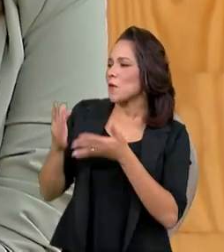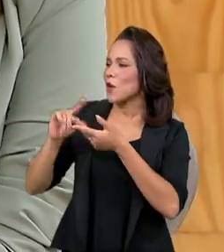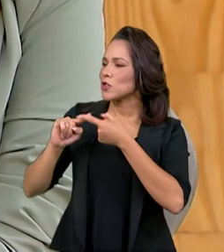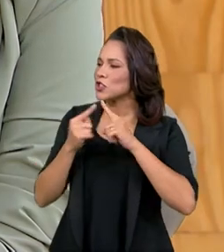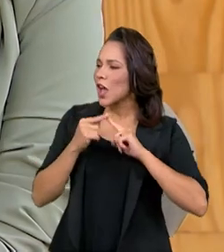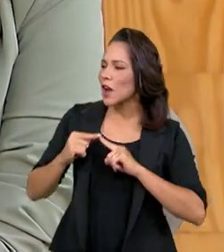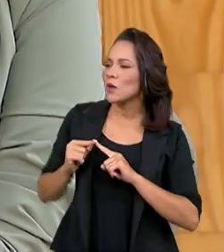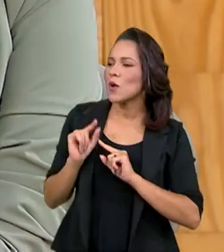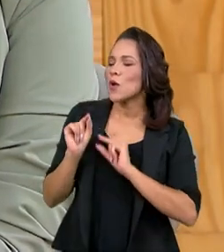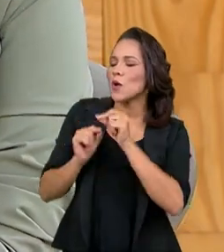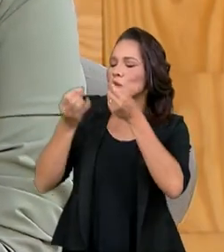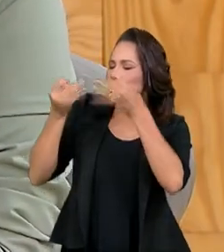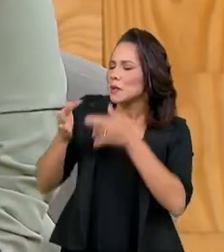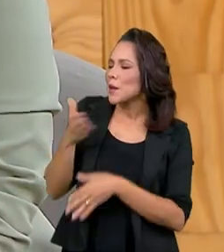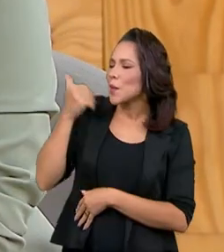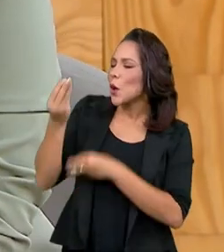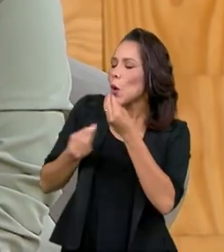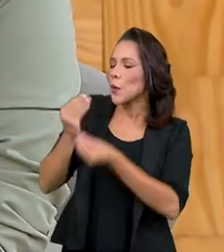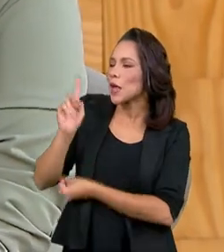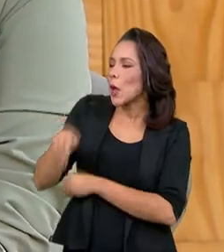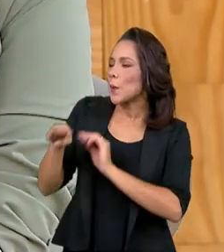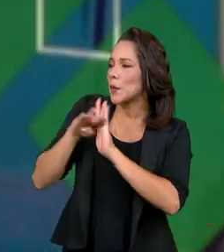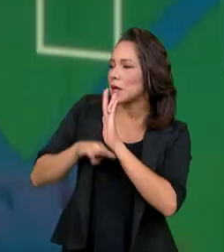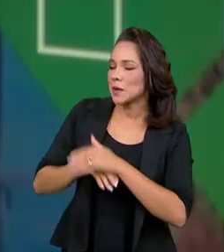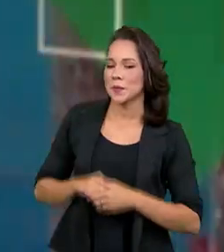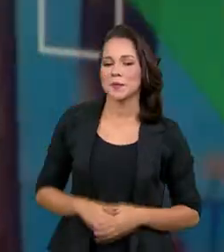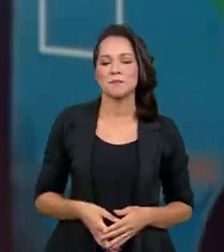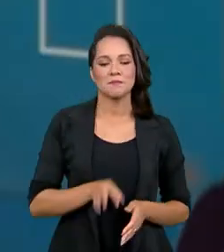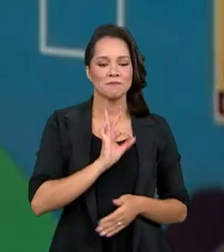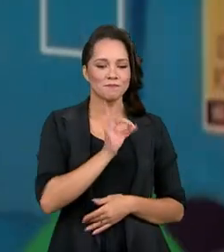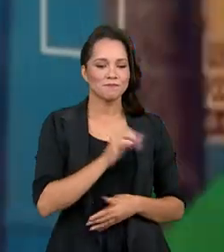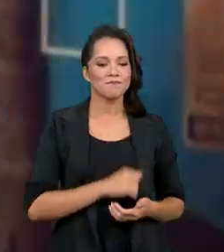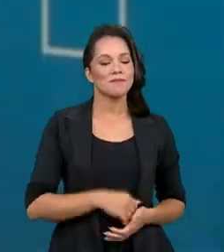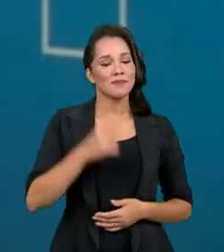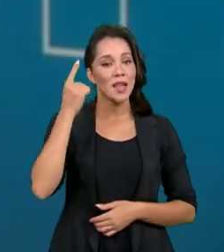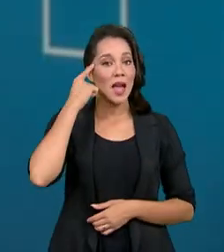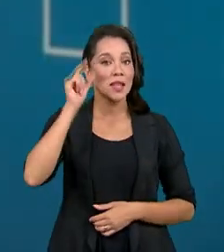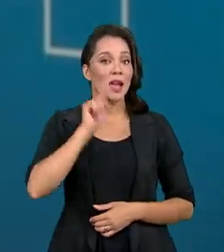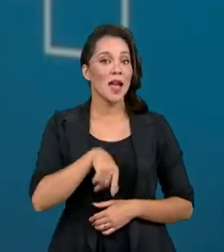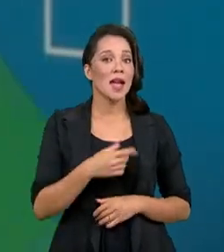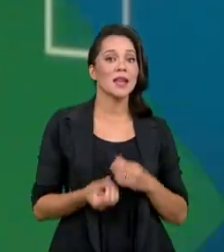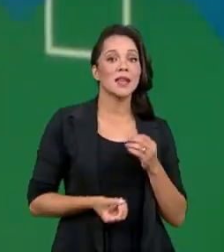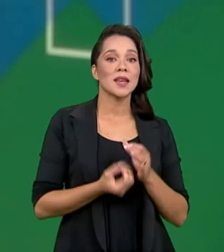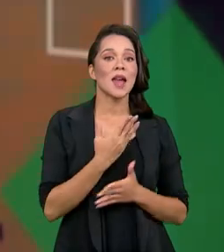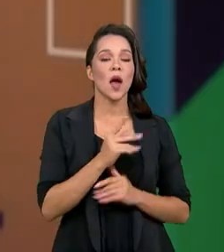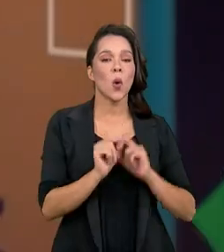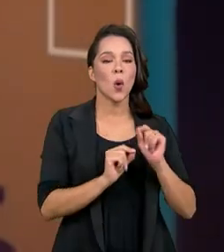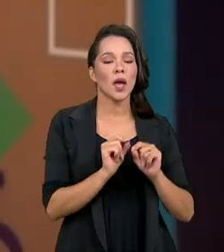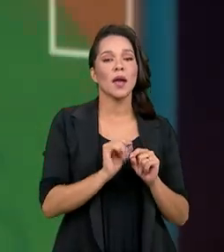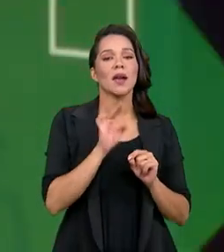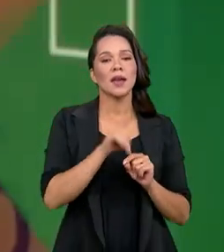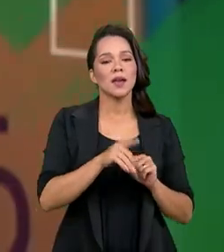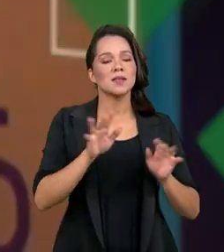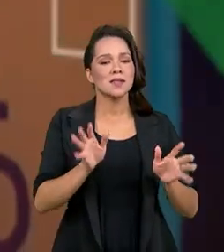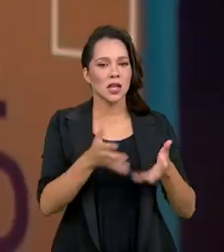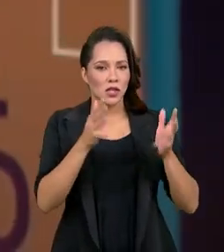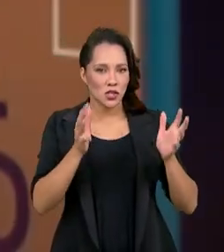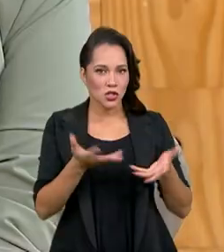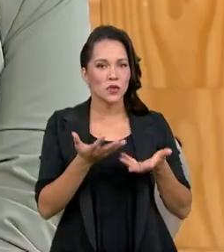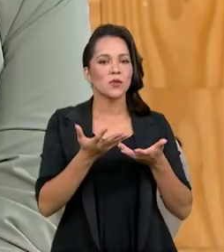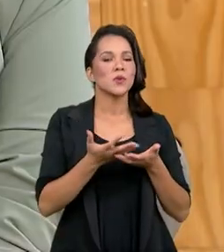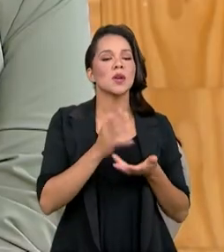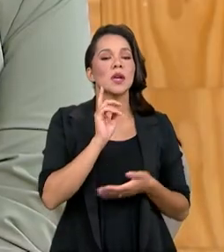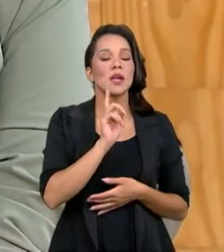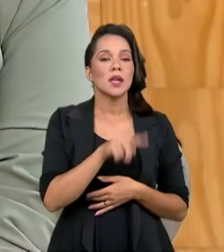diálogo? Explica um pouco melhor para a gente como é que funciona o programa. Exatamente. A ideia é criar iniciativas, que nós chamamos dentro